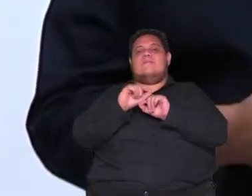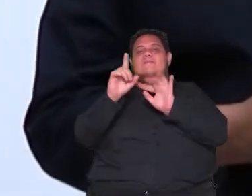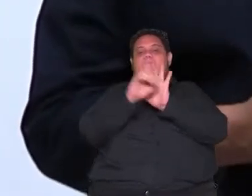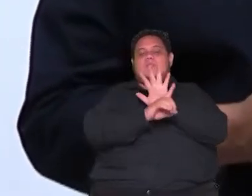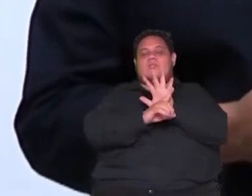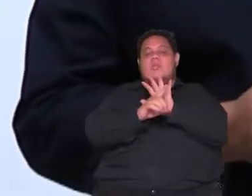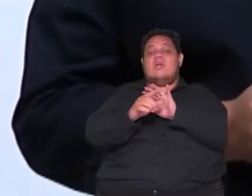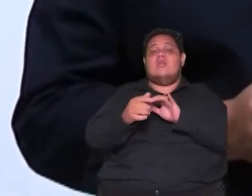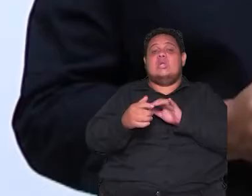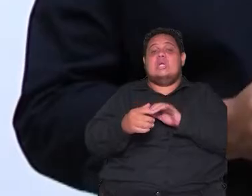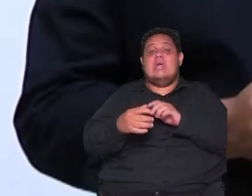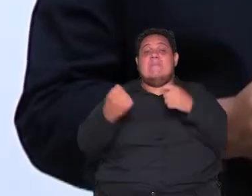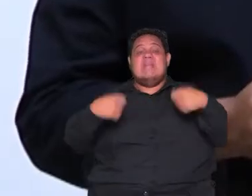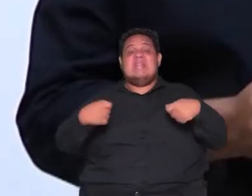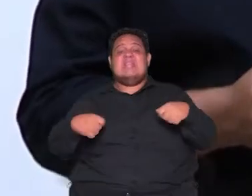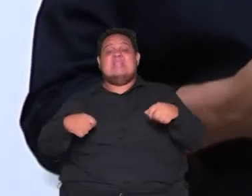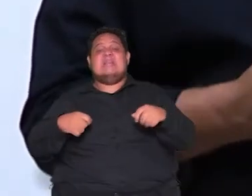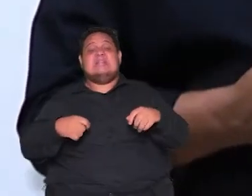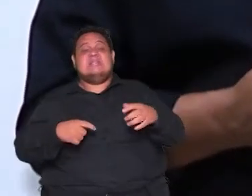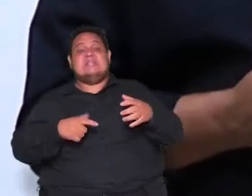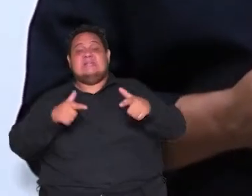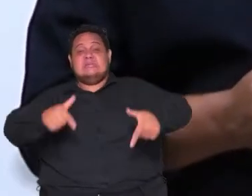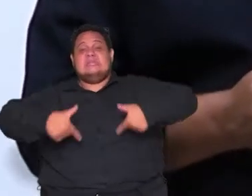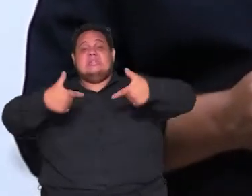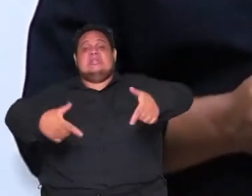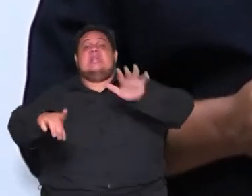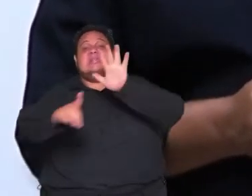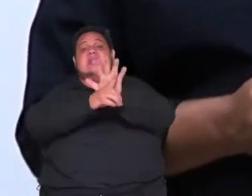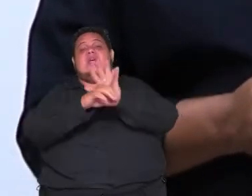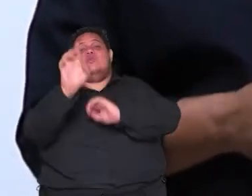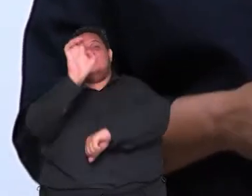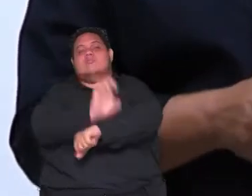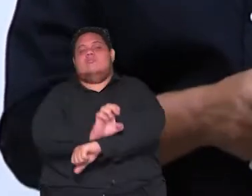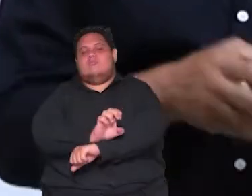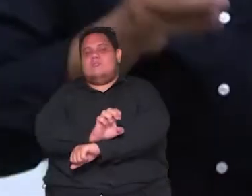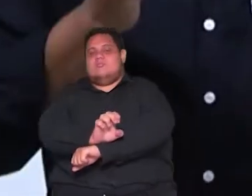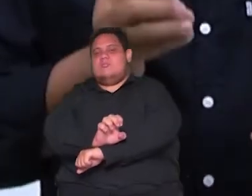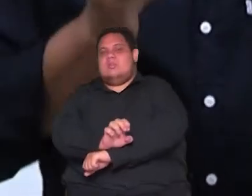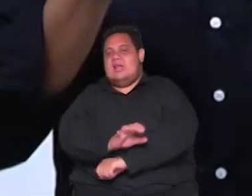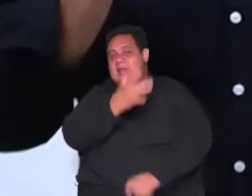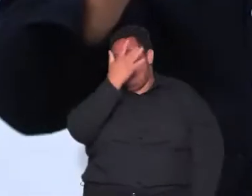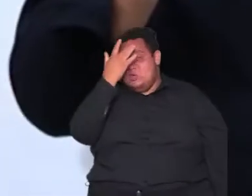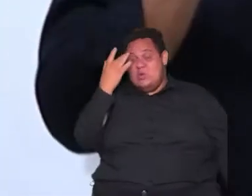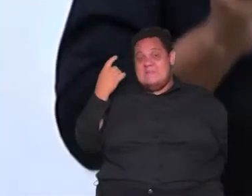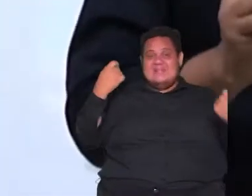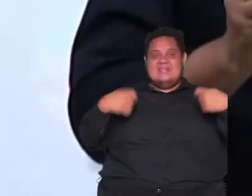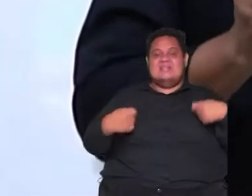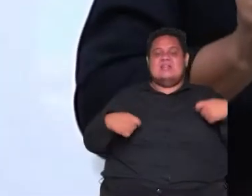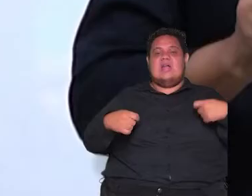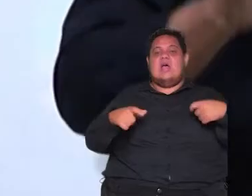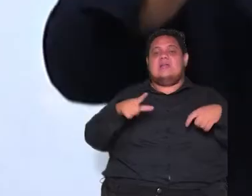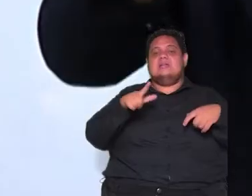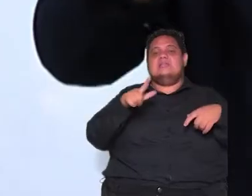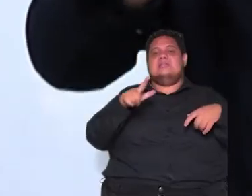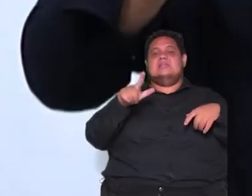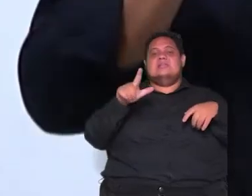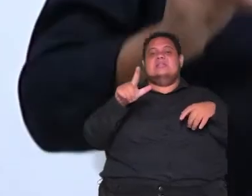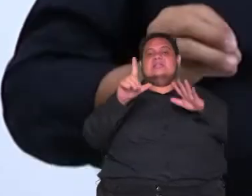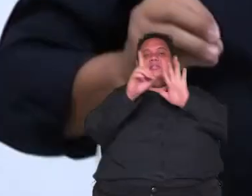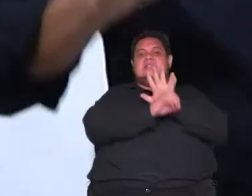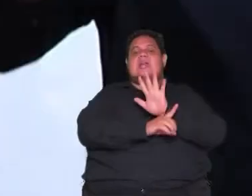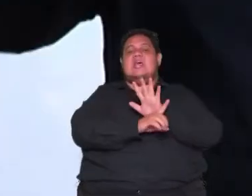Estado como é que é professor sim o povo tem o direito de